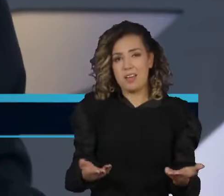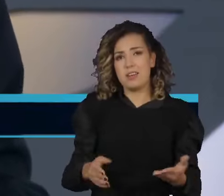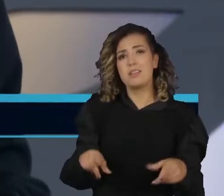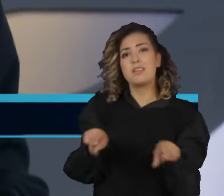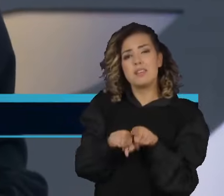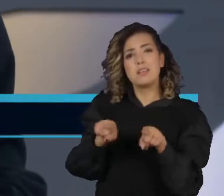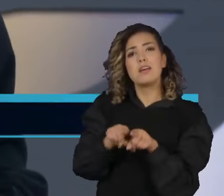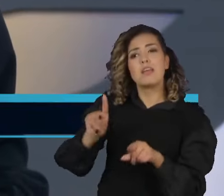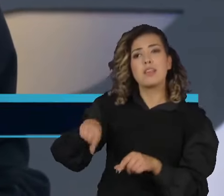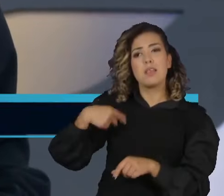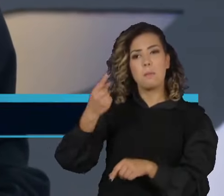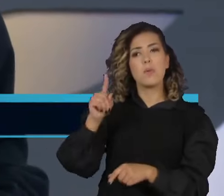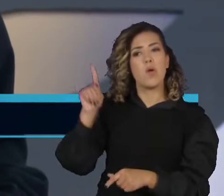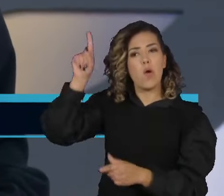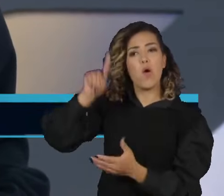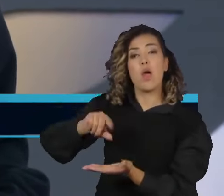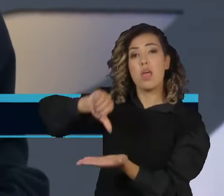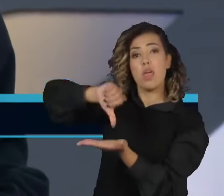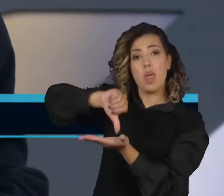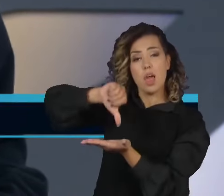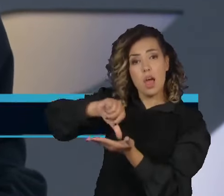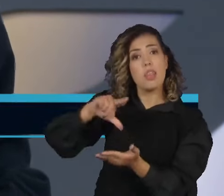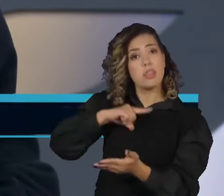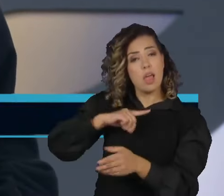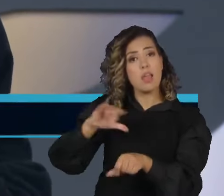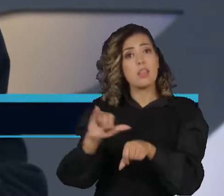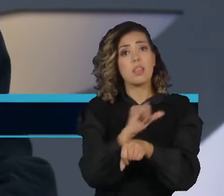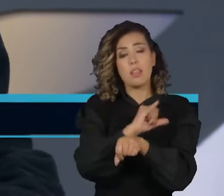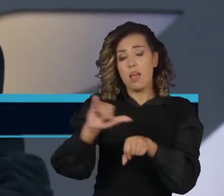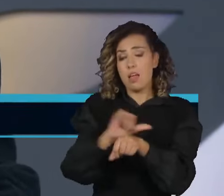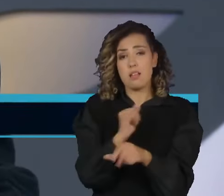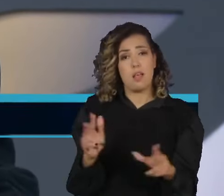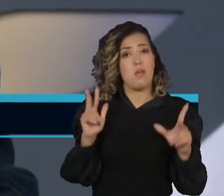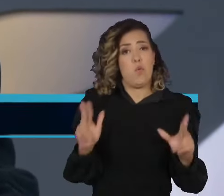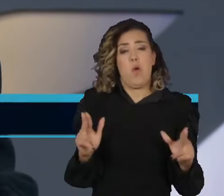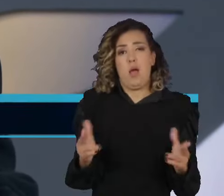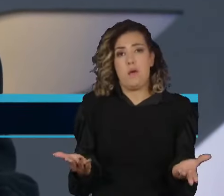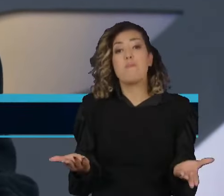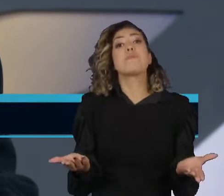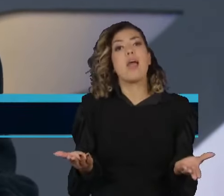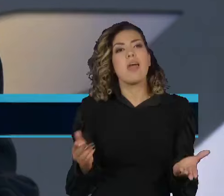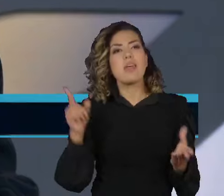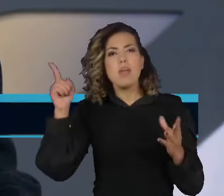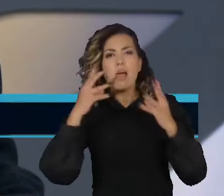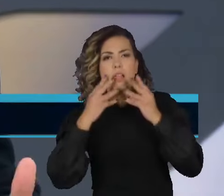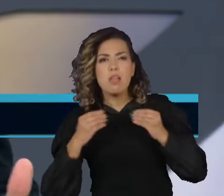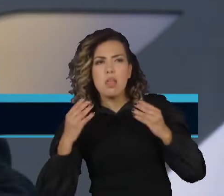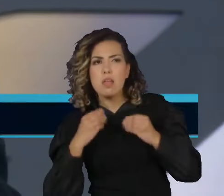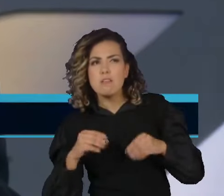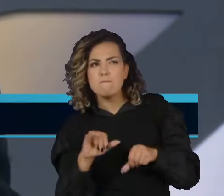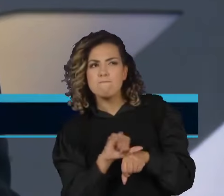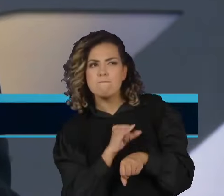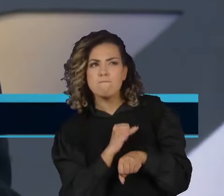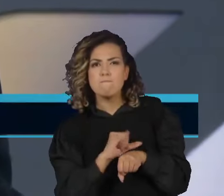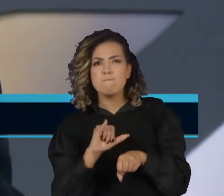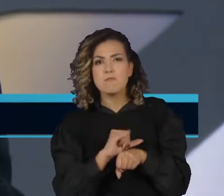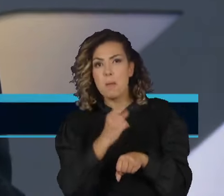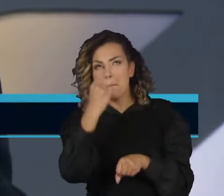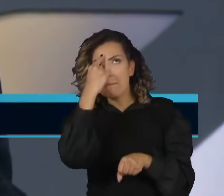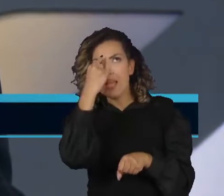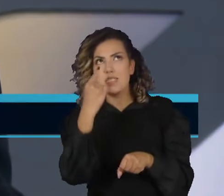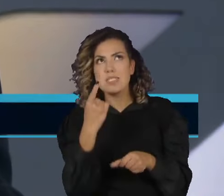também fazer o mesmo tipo de técnica, certo? Então, o que que fez o Hezbollah? O Hezbollah, ele passou a usar,